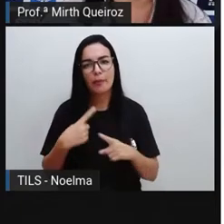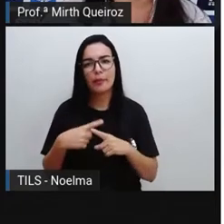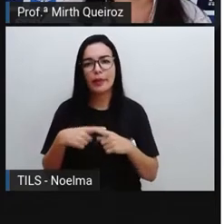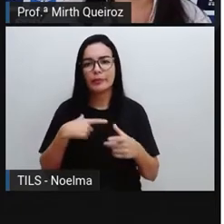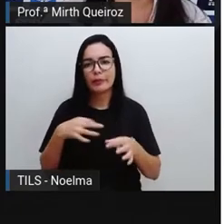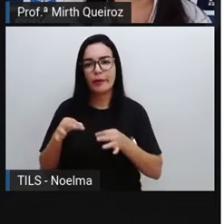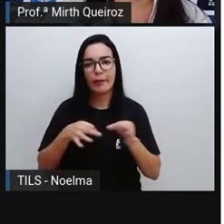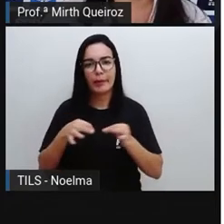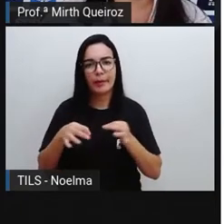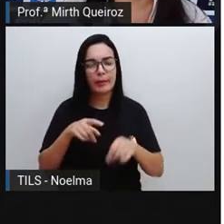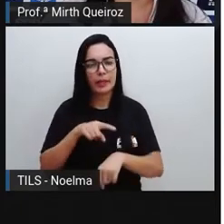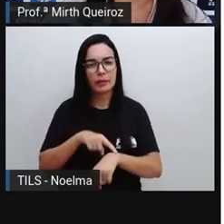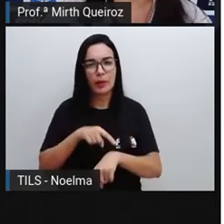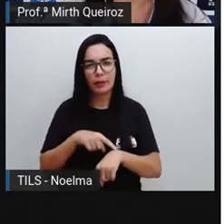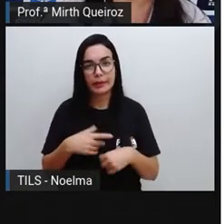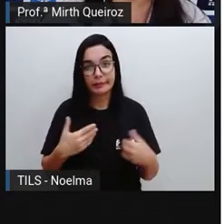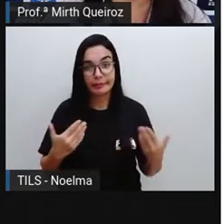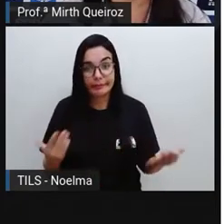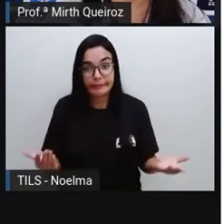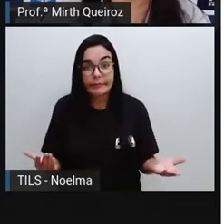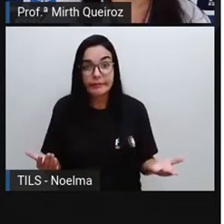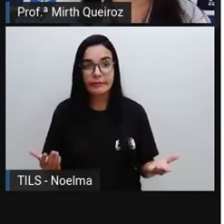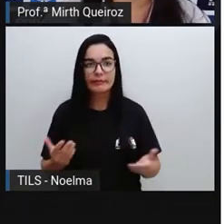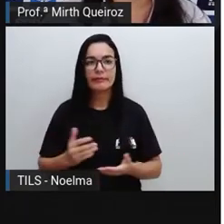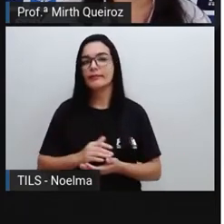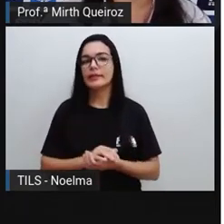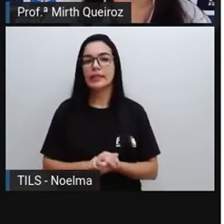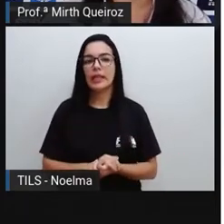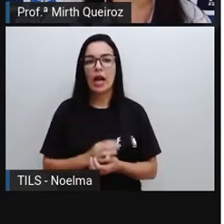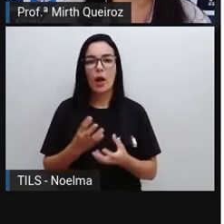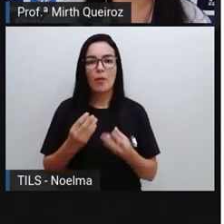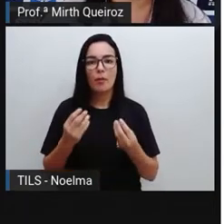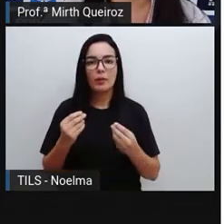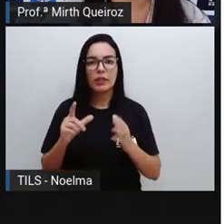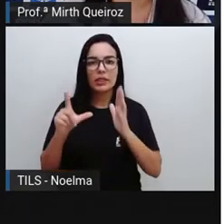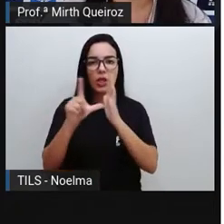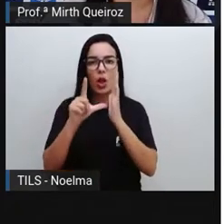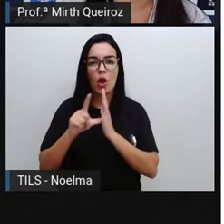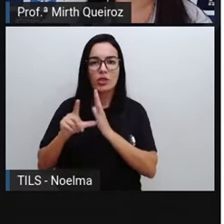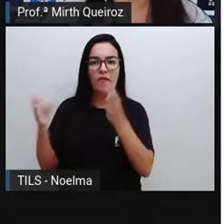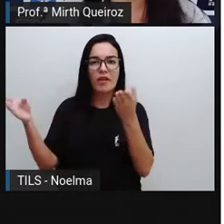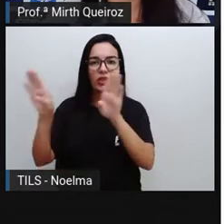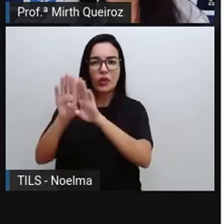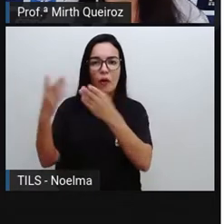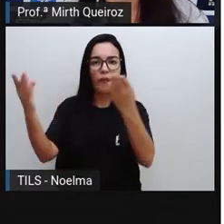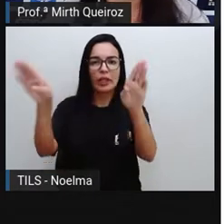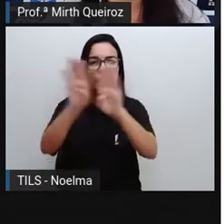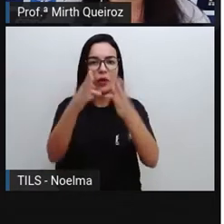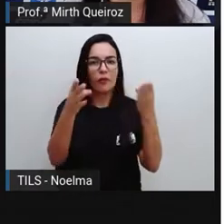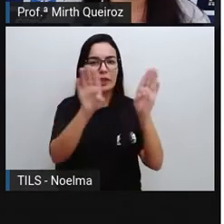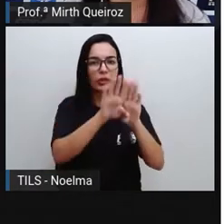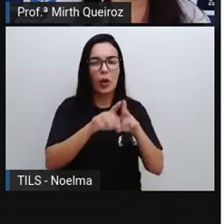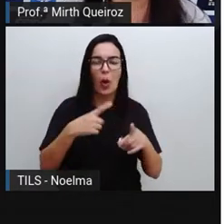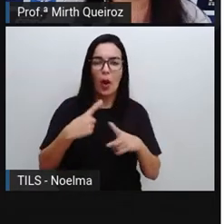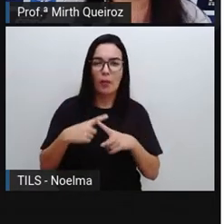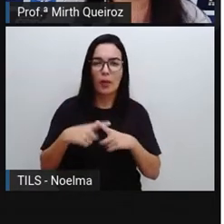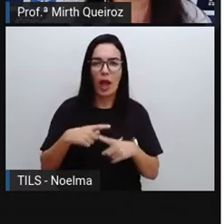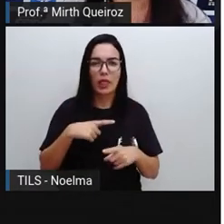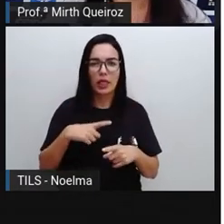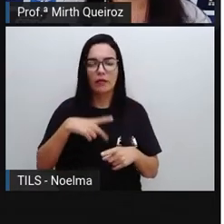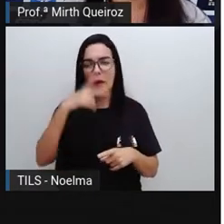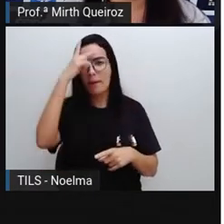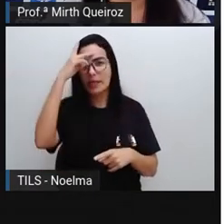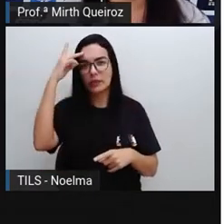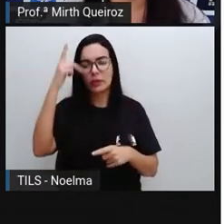para este momento. Muitos comércios ficaram fechados durante alguns períodos, pessoas que